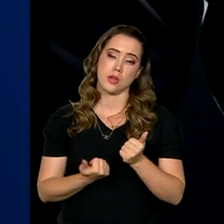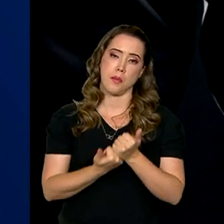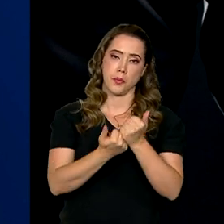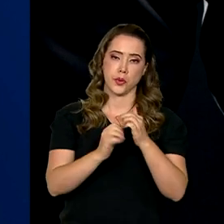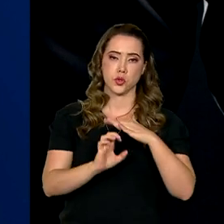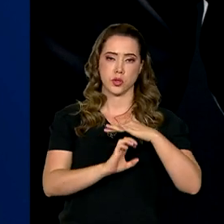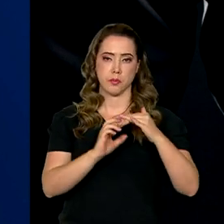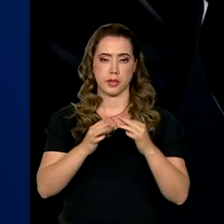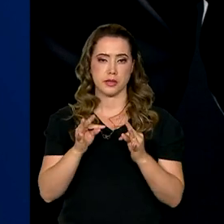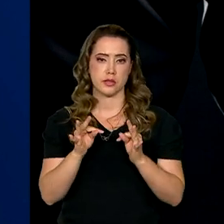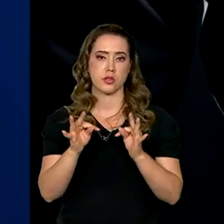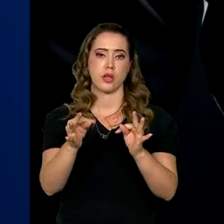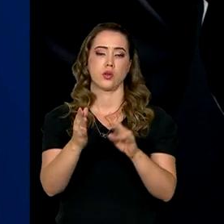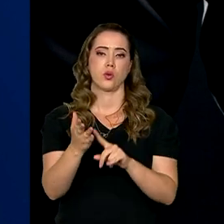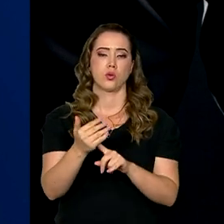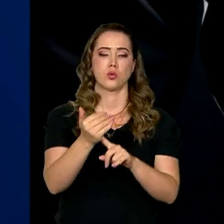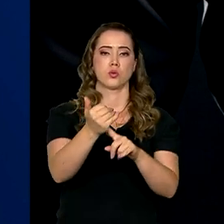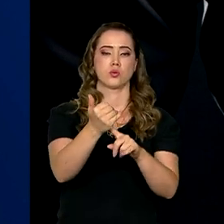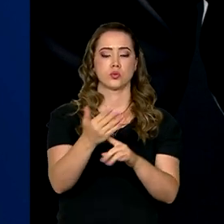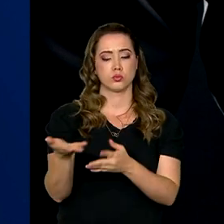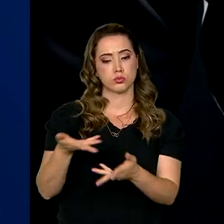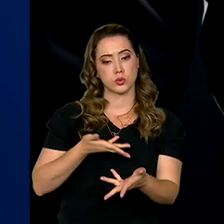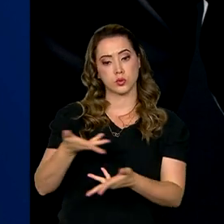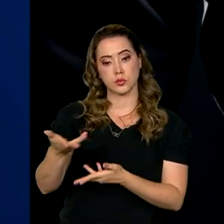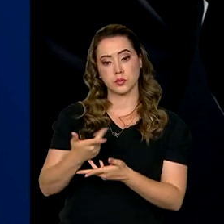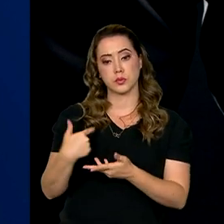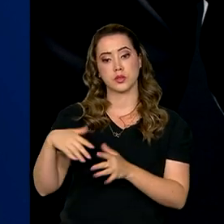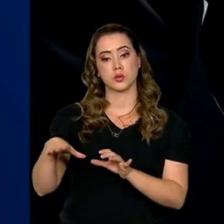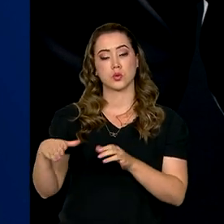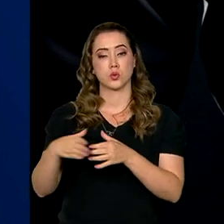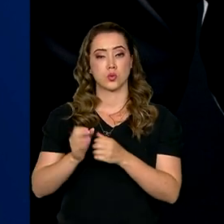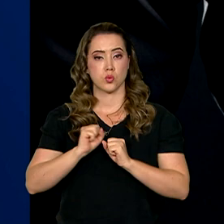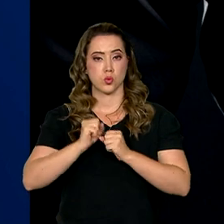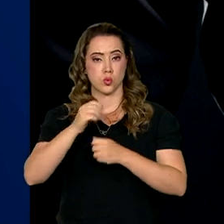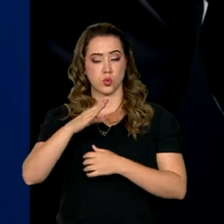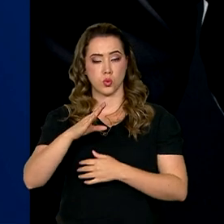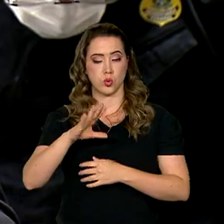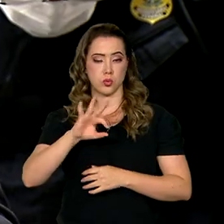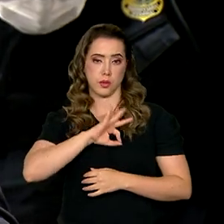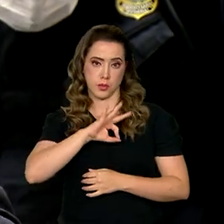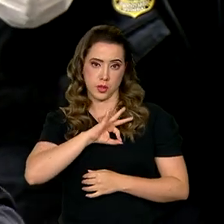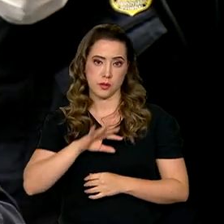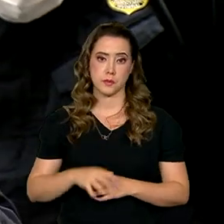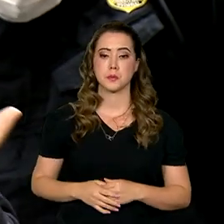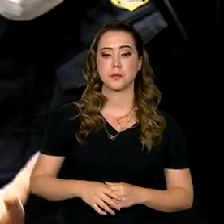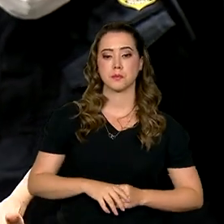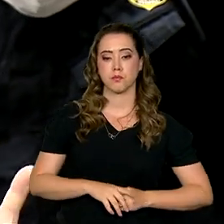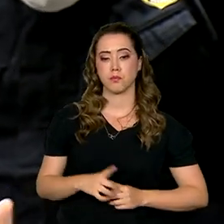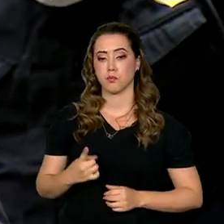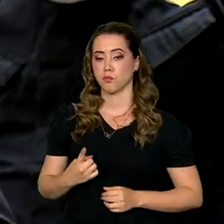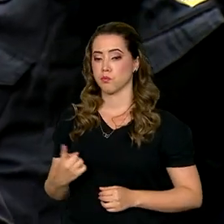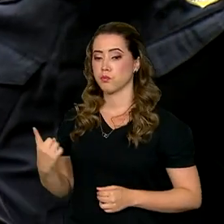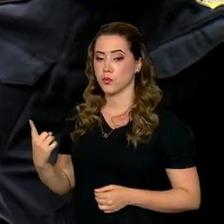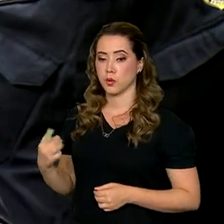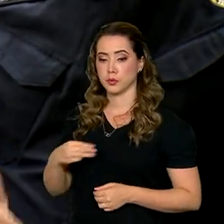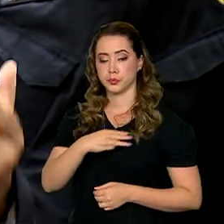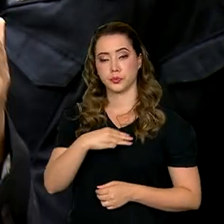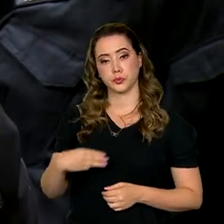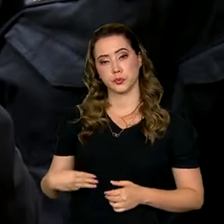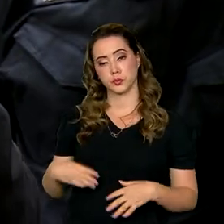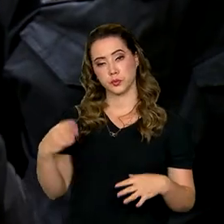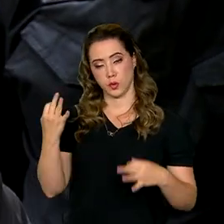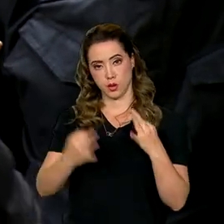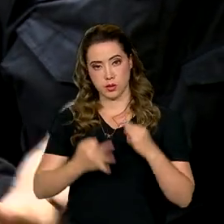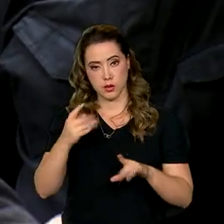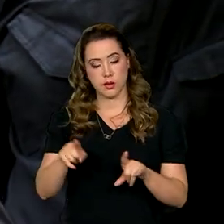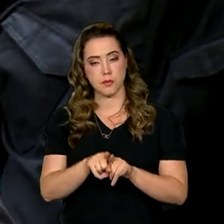empresas de tecnologia e cooperação entre as forças policiais. O ministro da Justiça assinou também